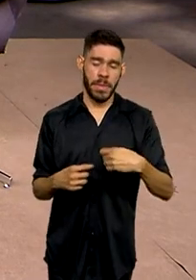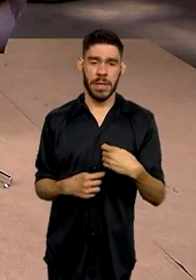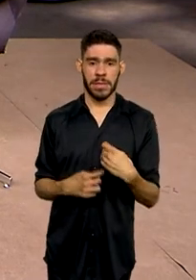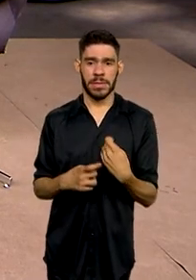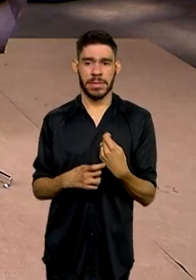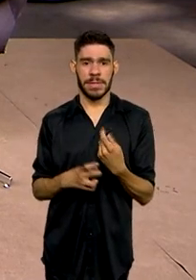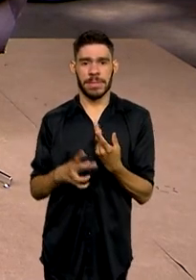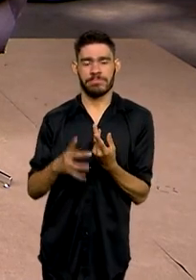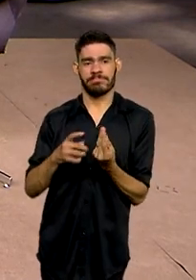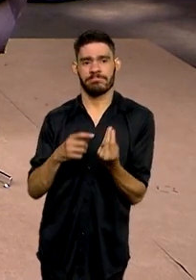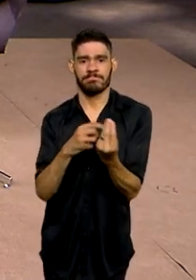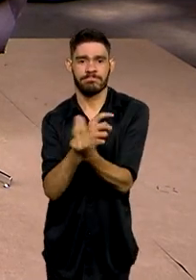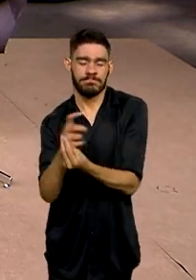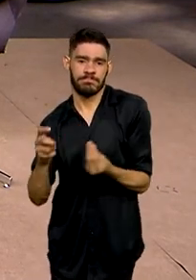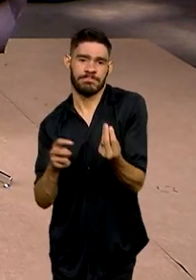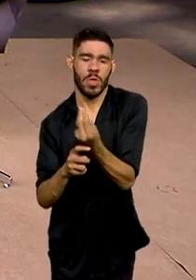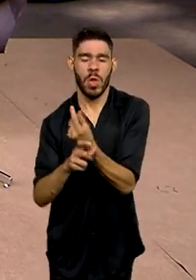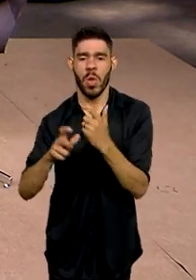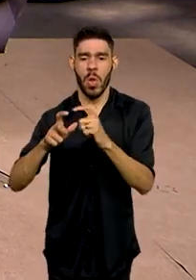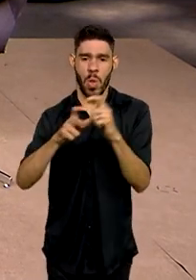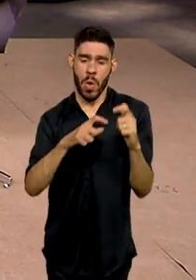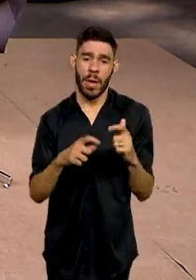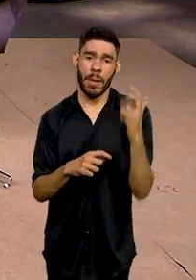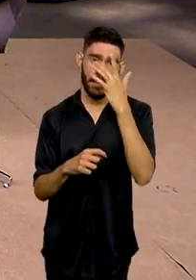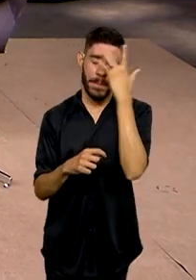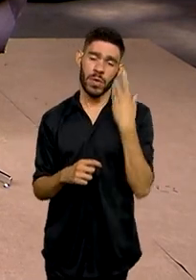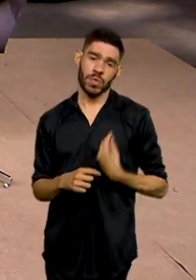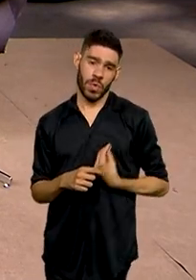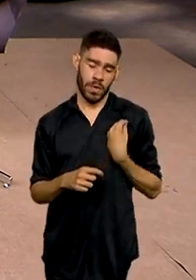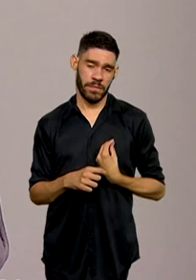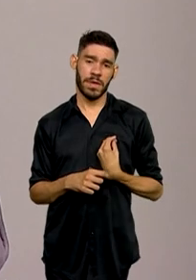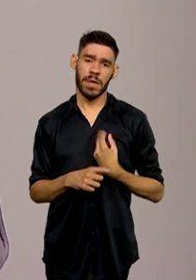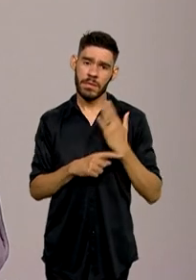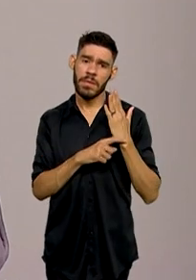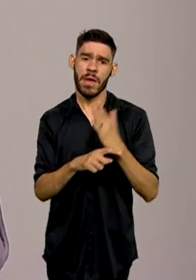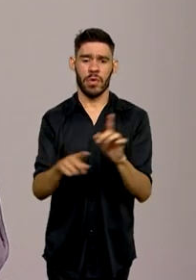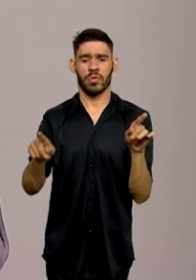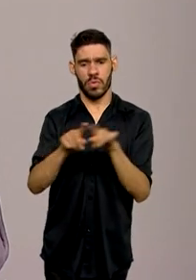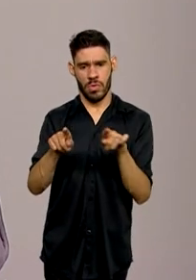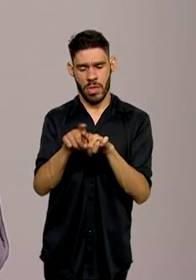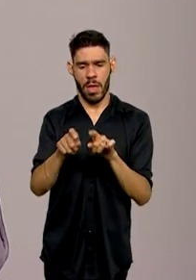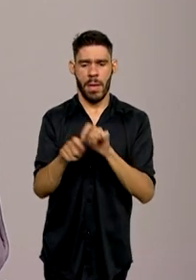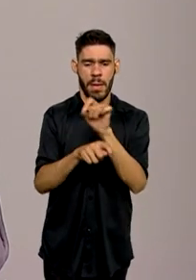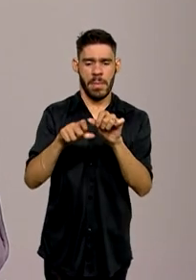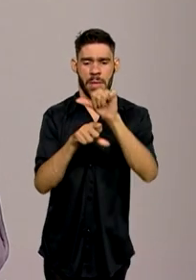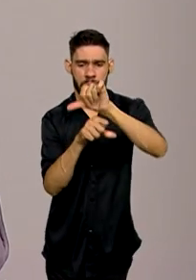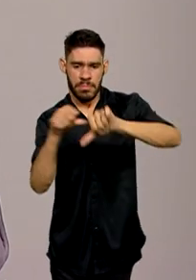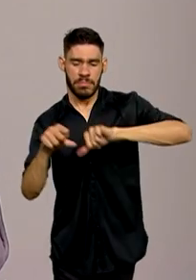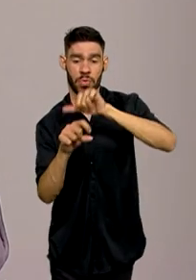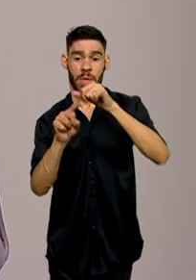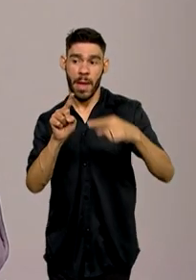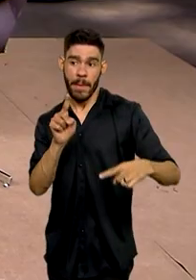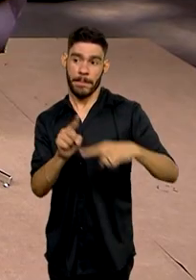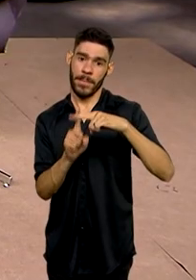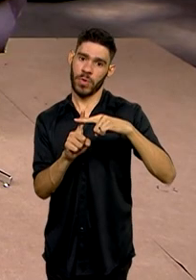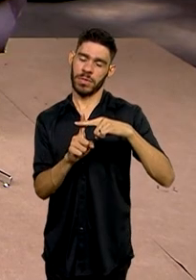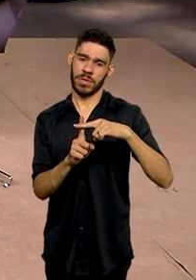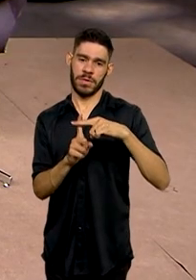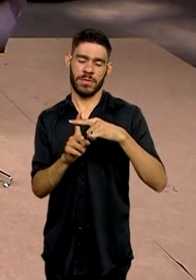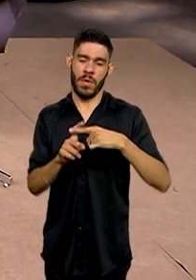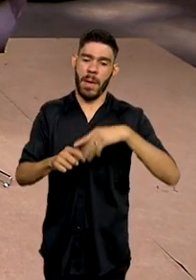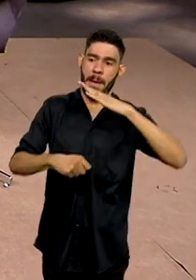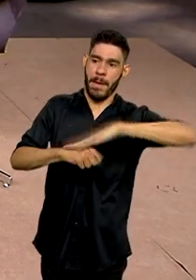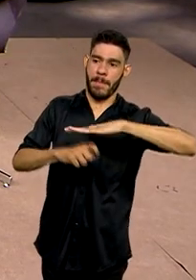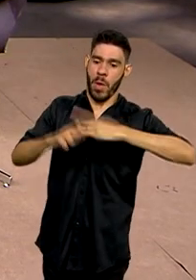circula ali onde essas pessoas vivem. Isso ajuda também a ter uma mudança positiva na própria